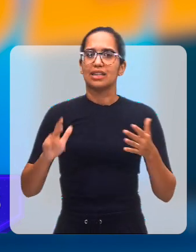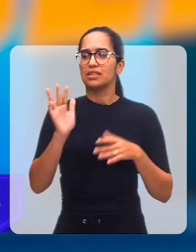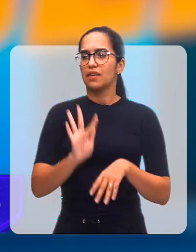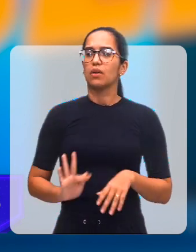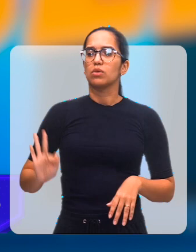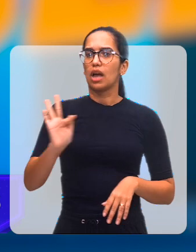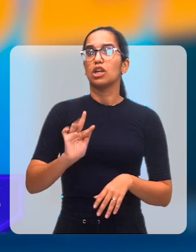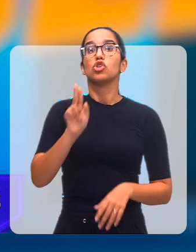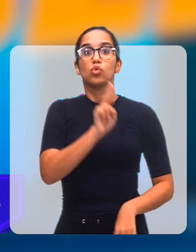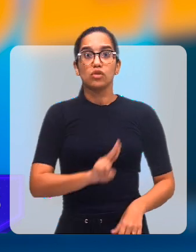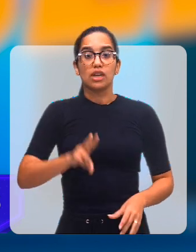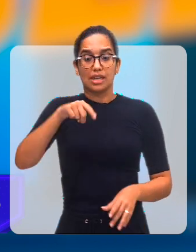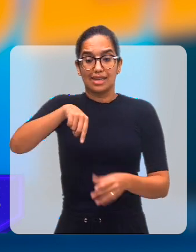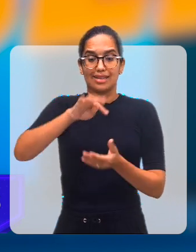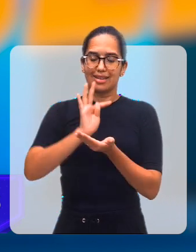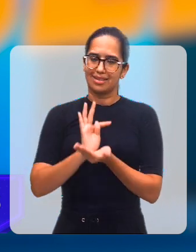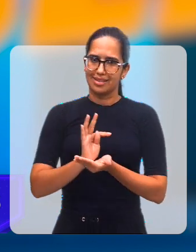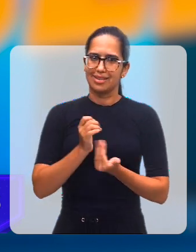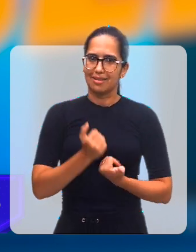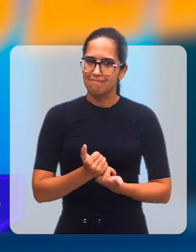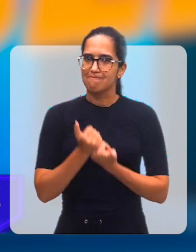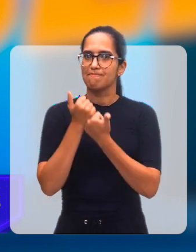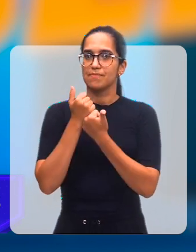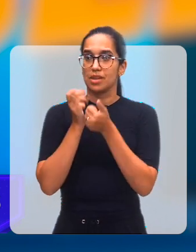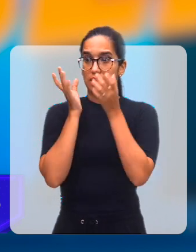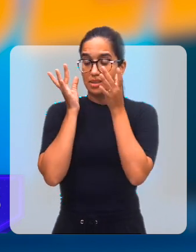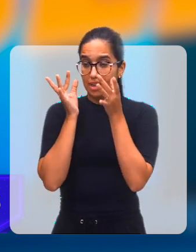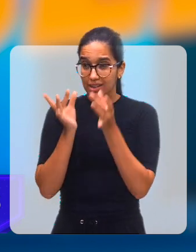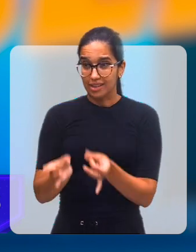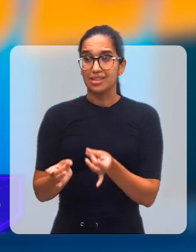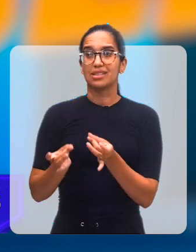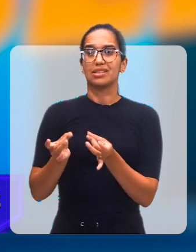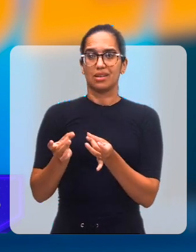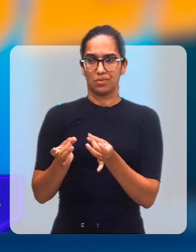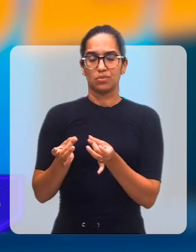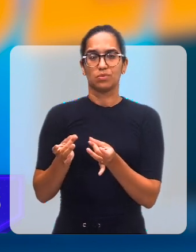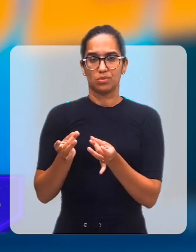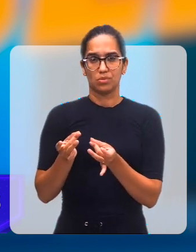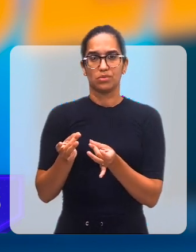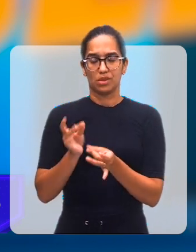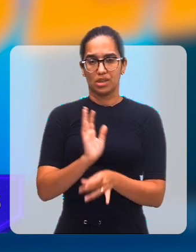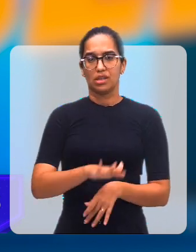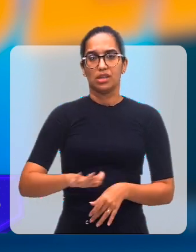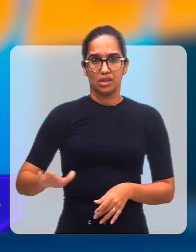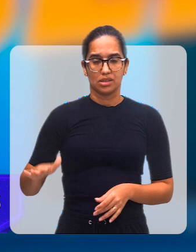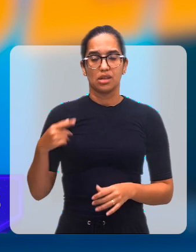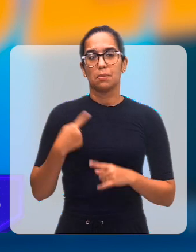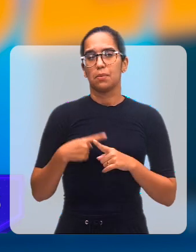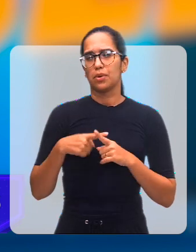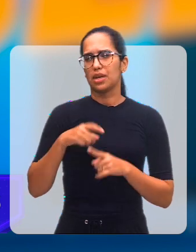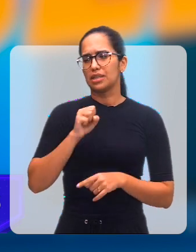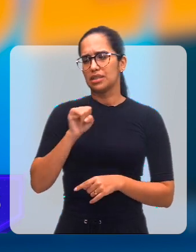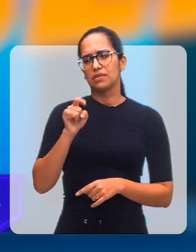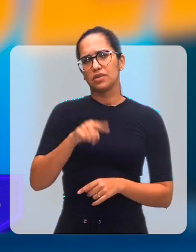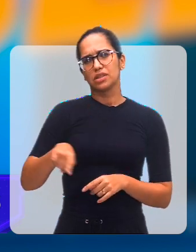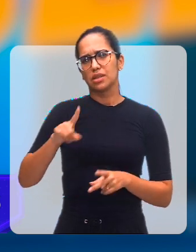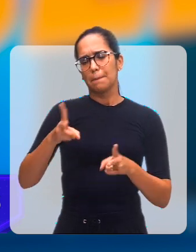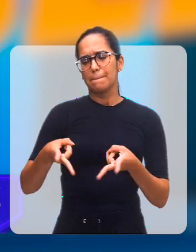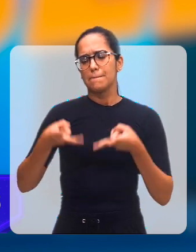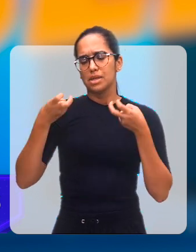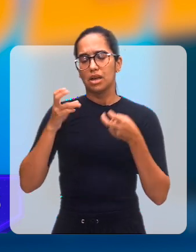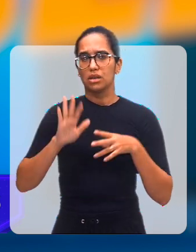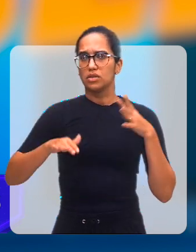Teresina, no apoio a esse acompanhamento integral dessa criança. Porque você pode ver que às vezes nós